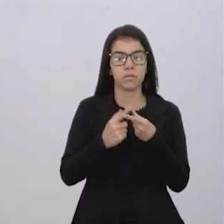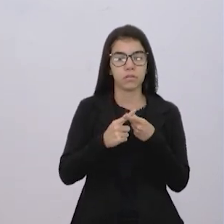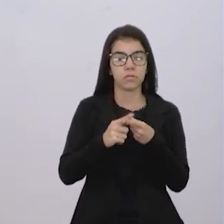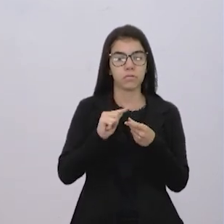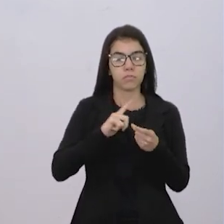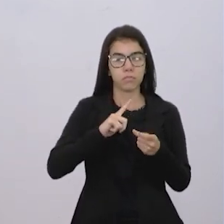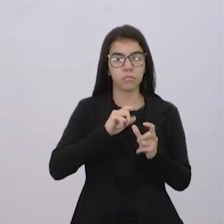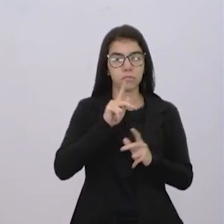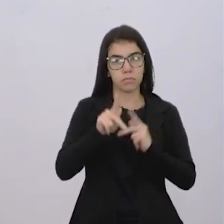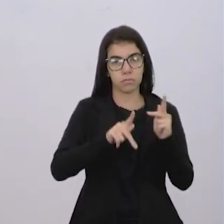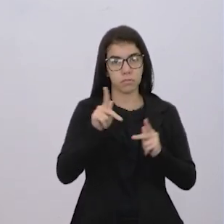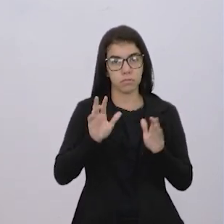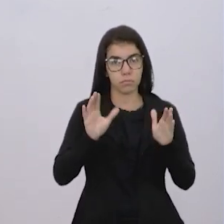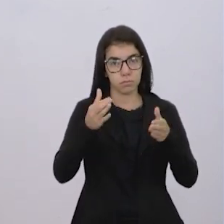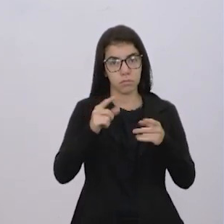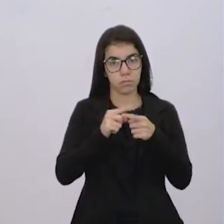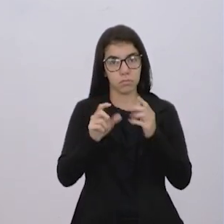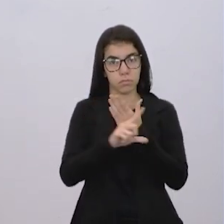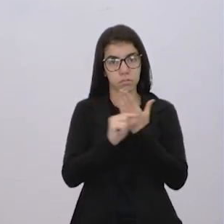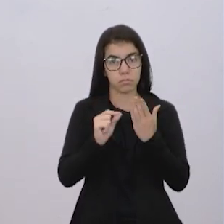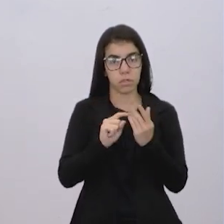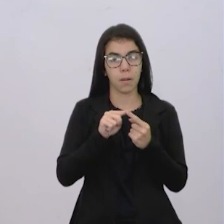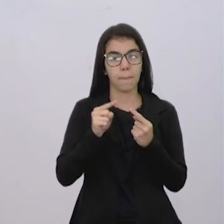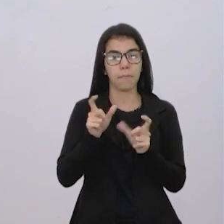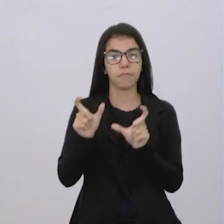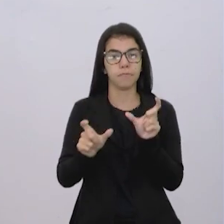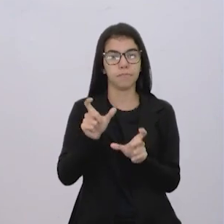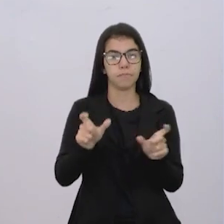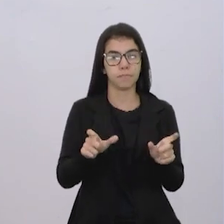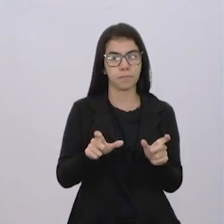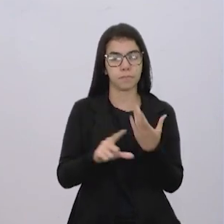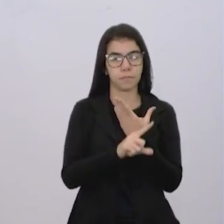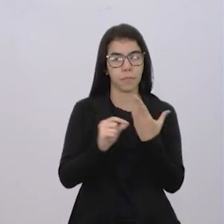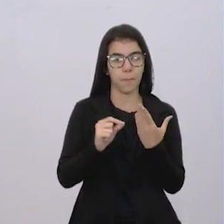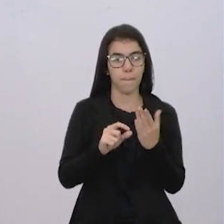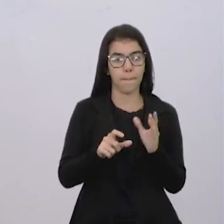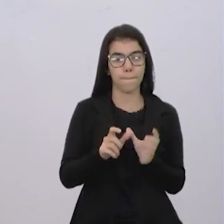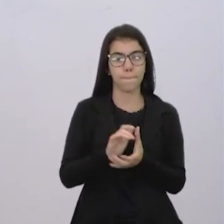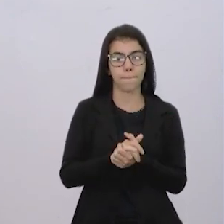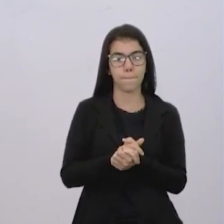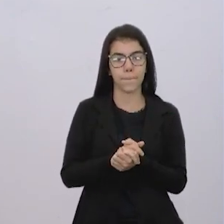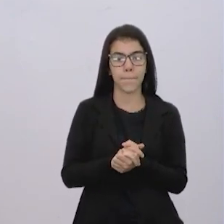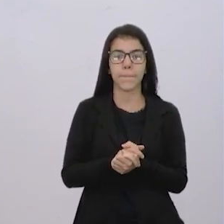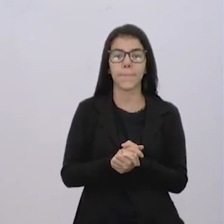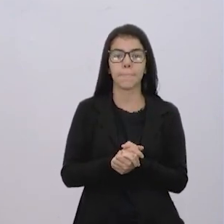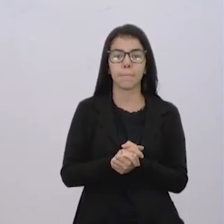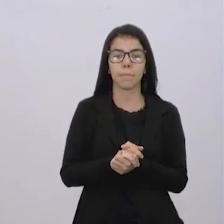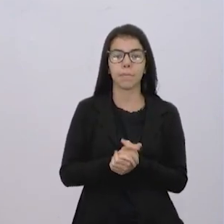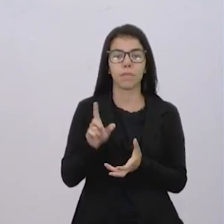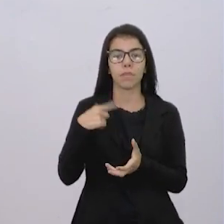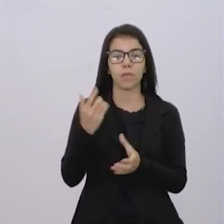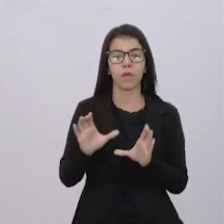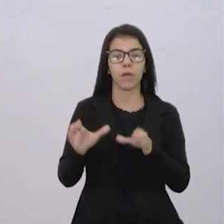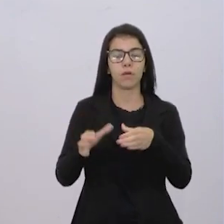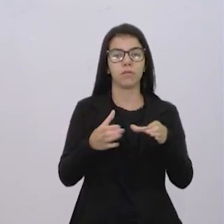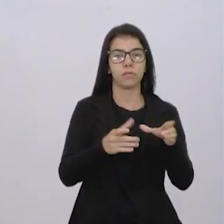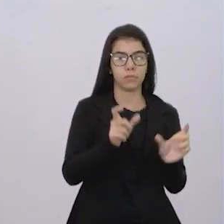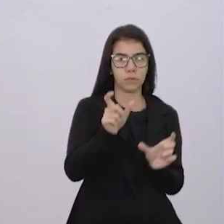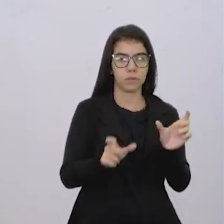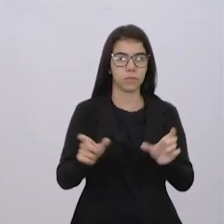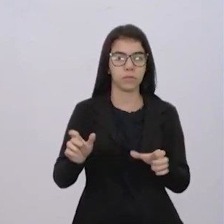público-alvo e eu tenho um autor. Cada autor, cada pessoinha, cada grupo,